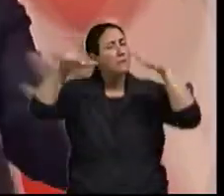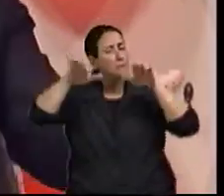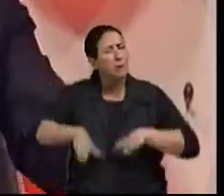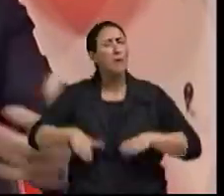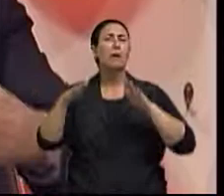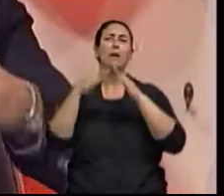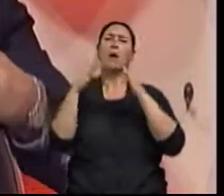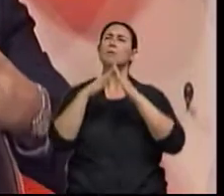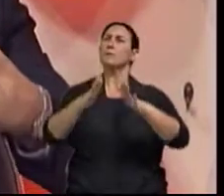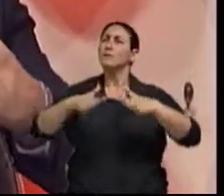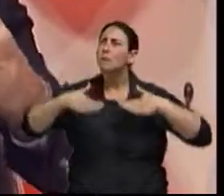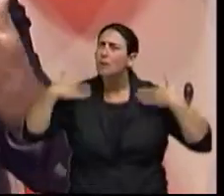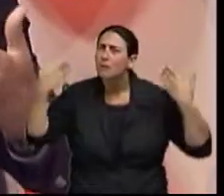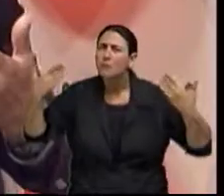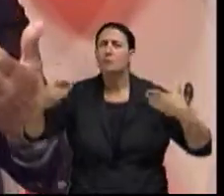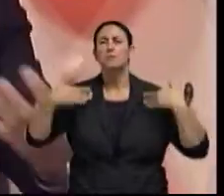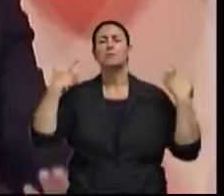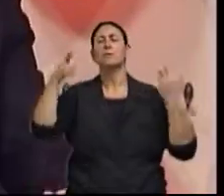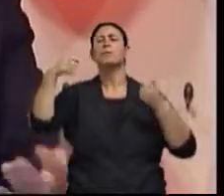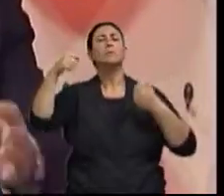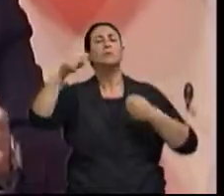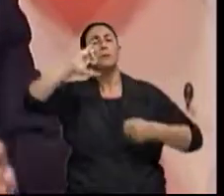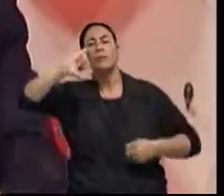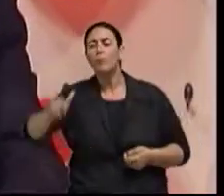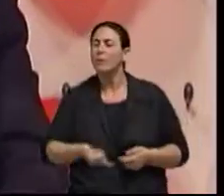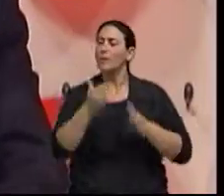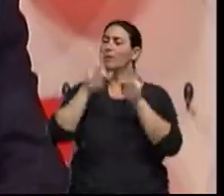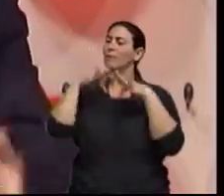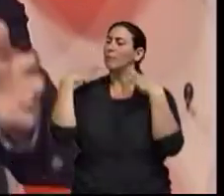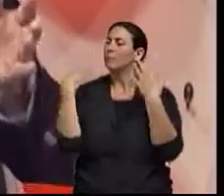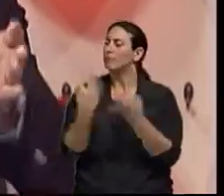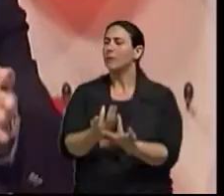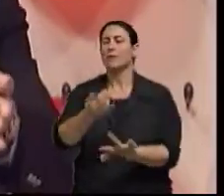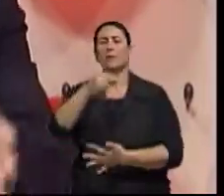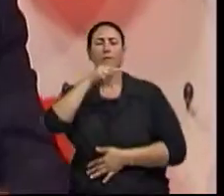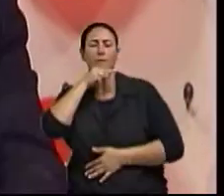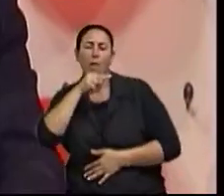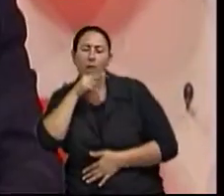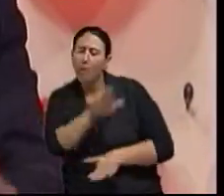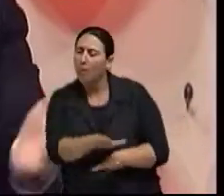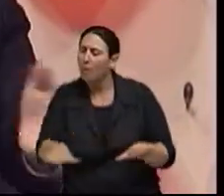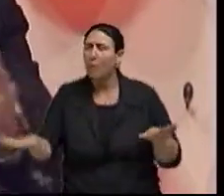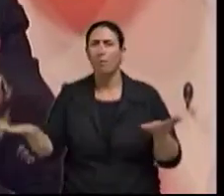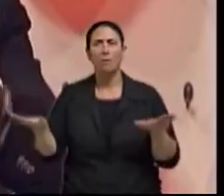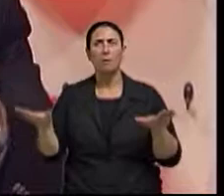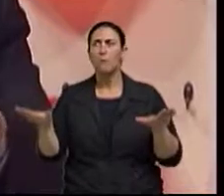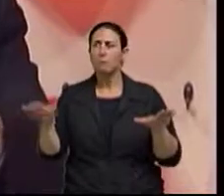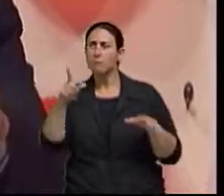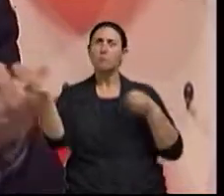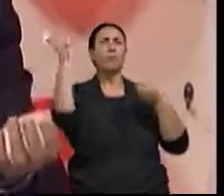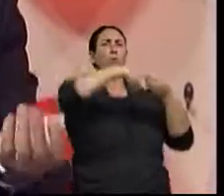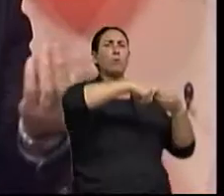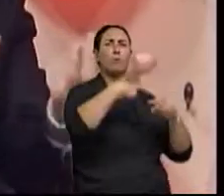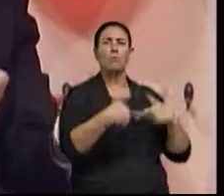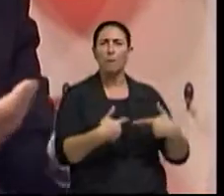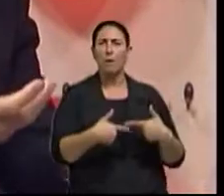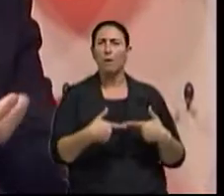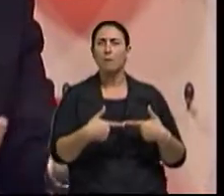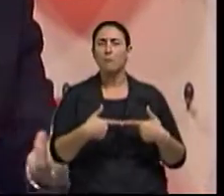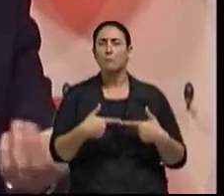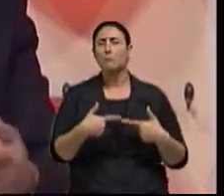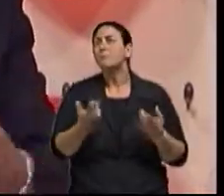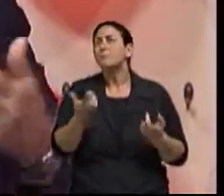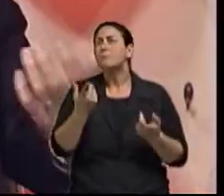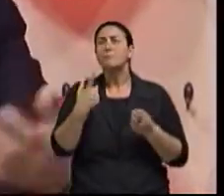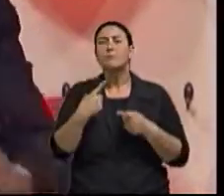nas viagens, no desfrute dos netos, mas infelizmente eles estão no trabalho. Claro, eu digo infelizmente porque as pessoas